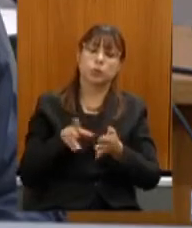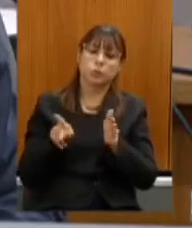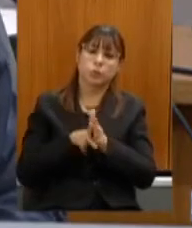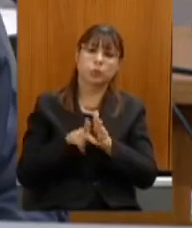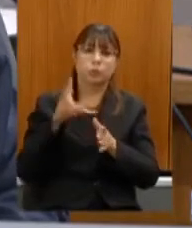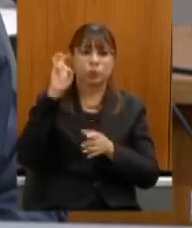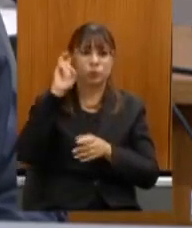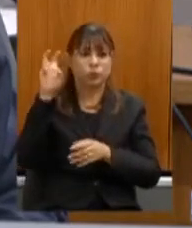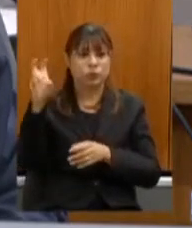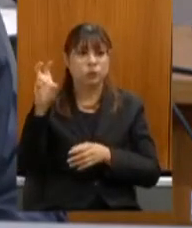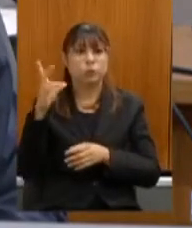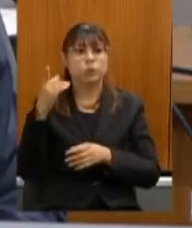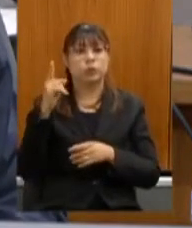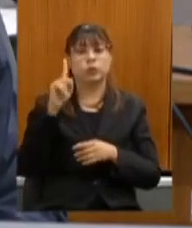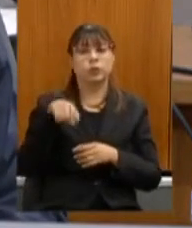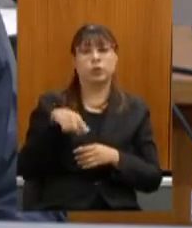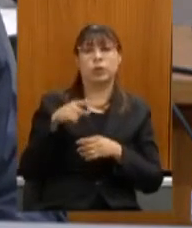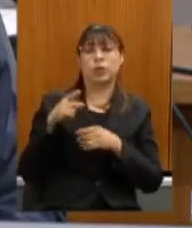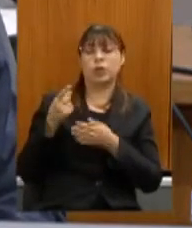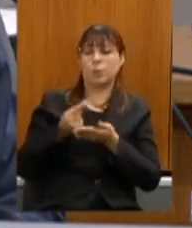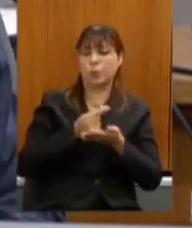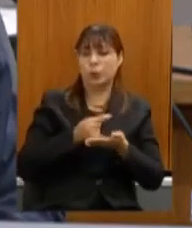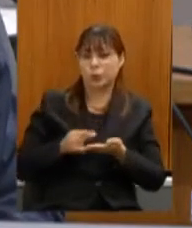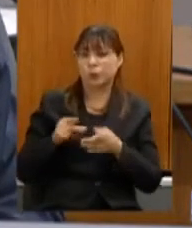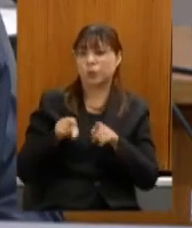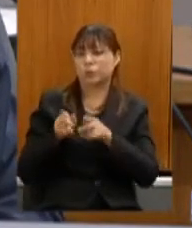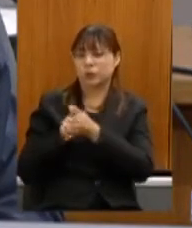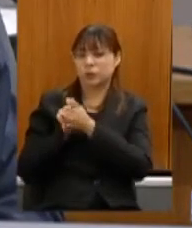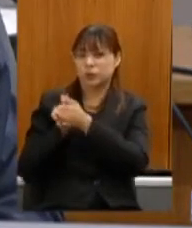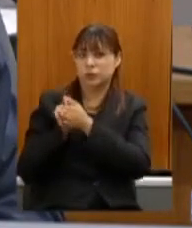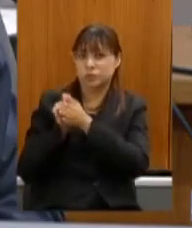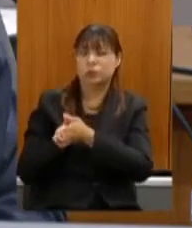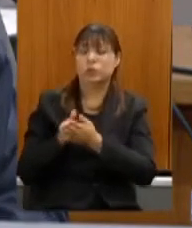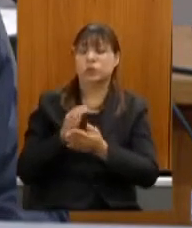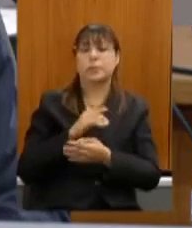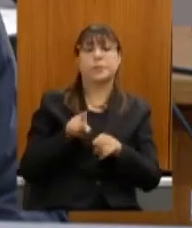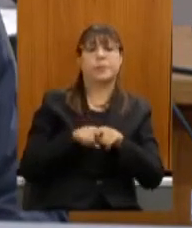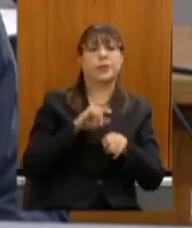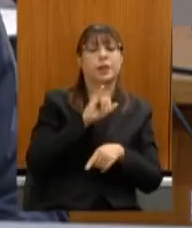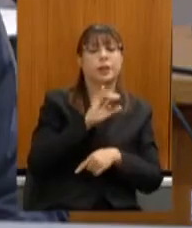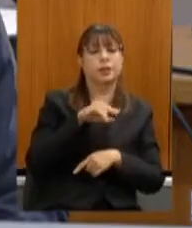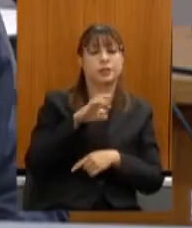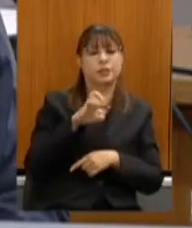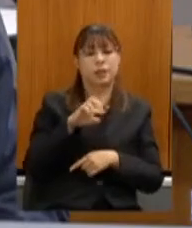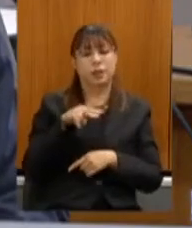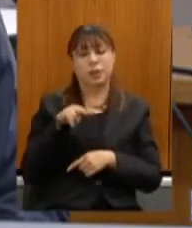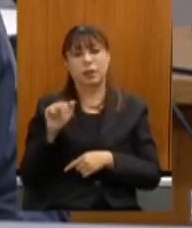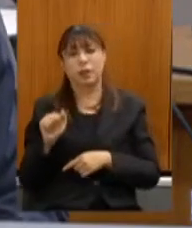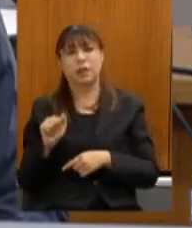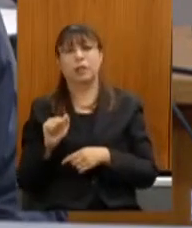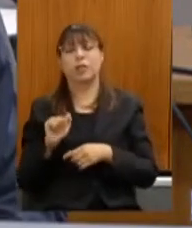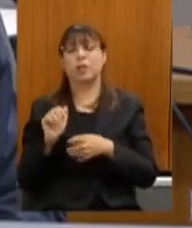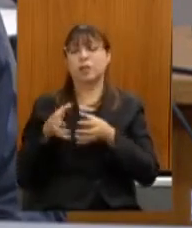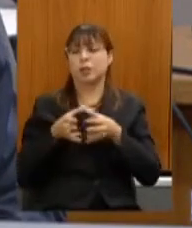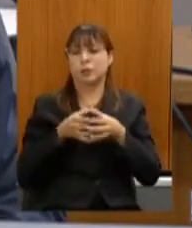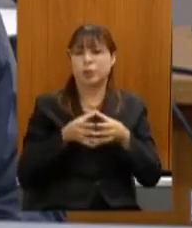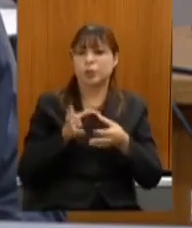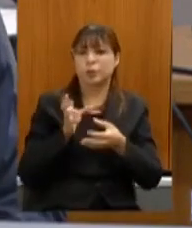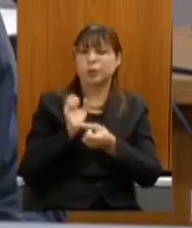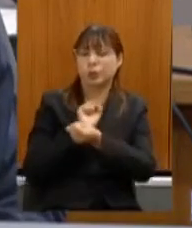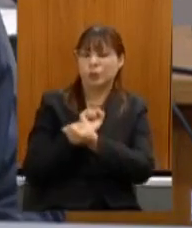Mucuri o pessoal do Festival e do Mucuri Arte do Encena das comunidades quilombolas do